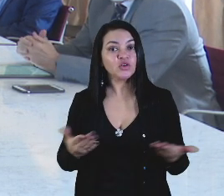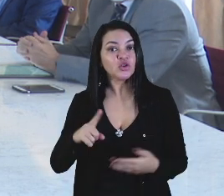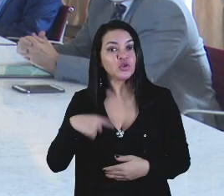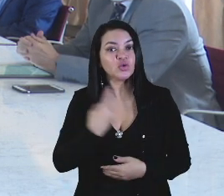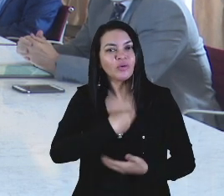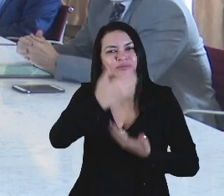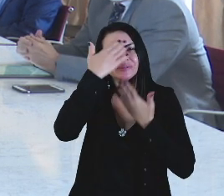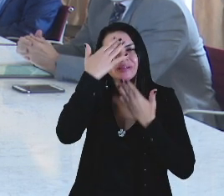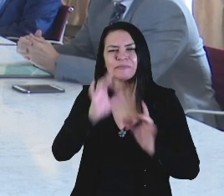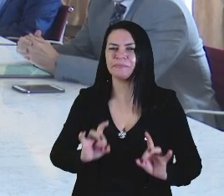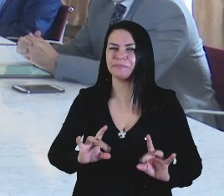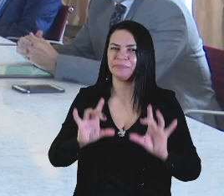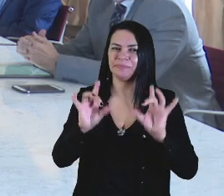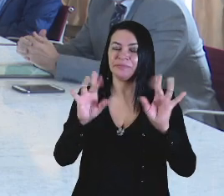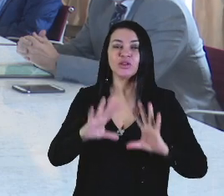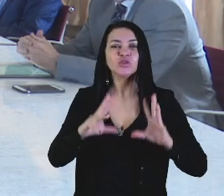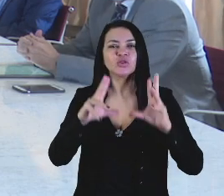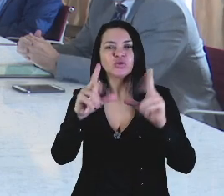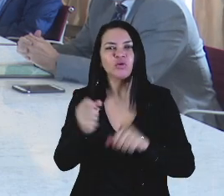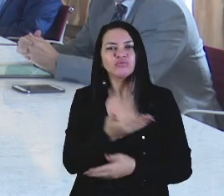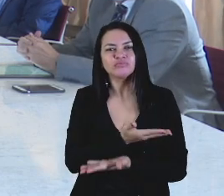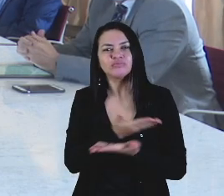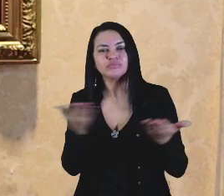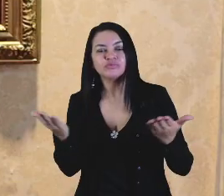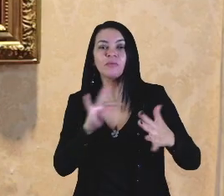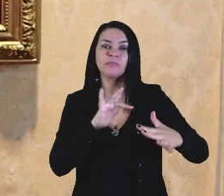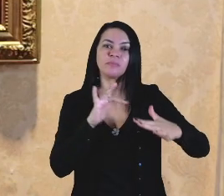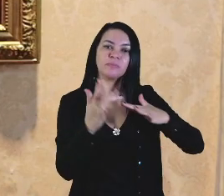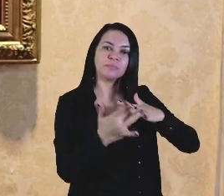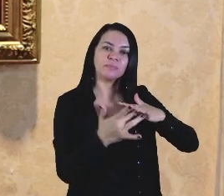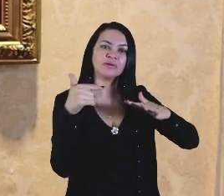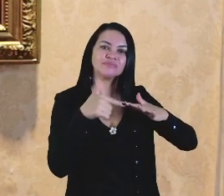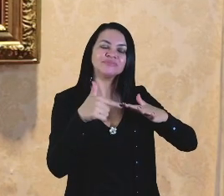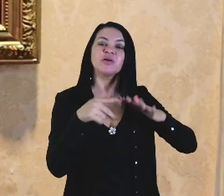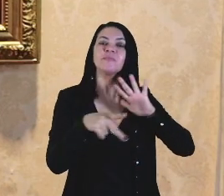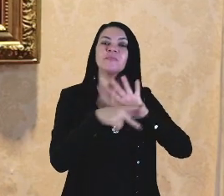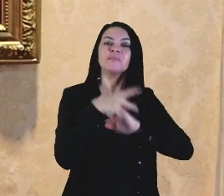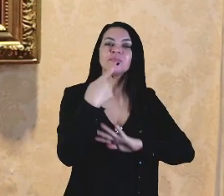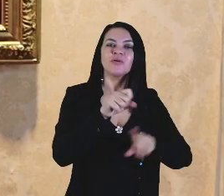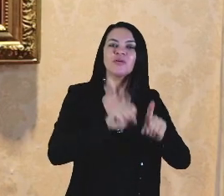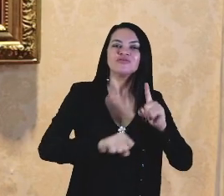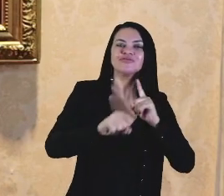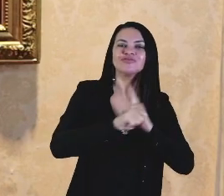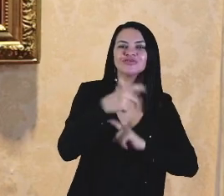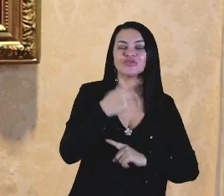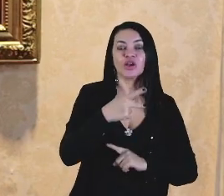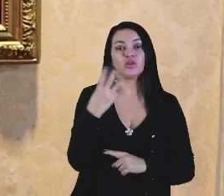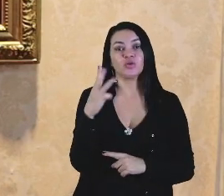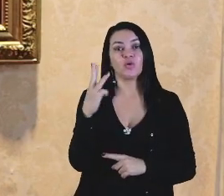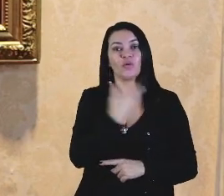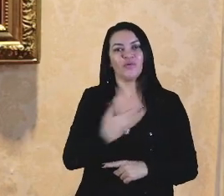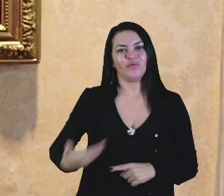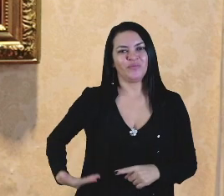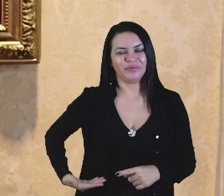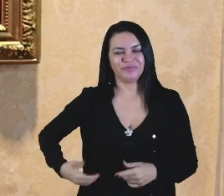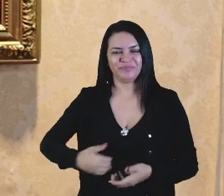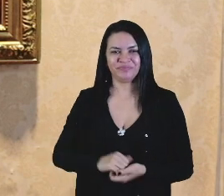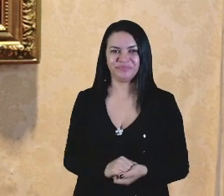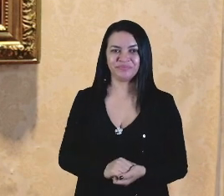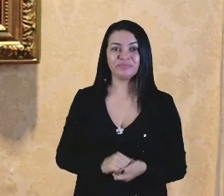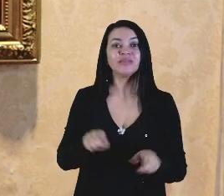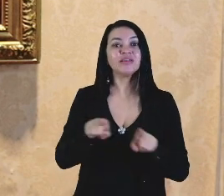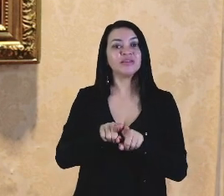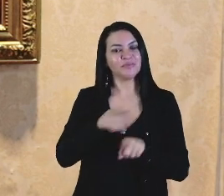Nossos agradecimentos especiais a todos que acompanham essa solenidade pelas redes sociais oficiais do governo do estado do